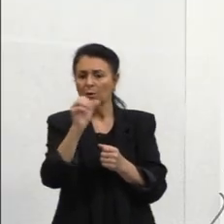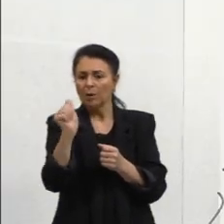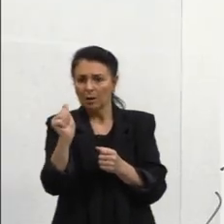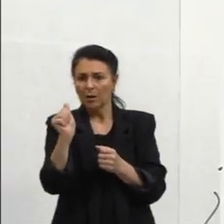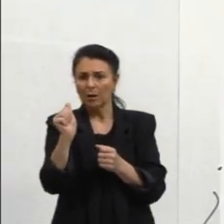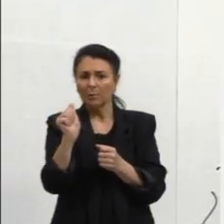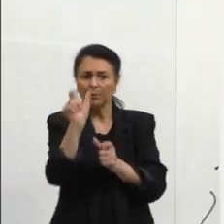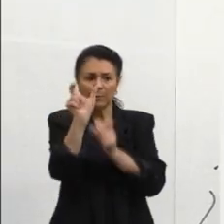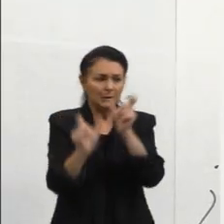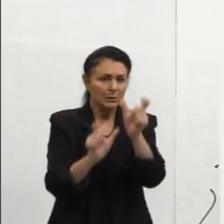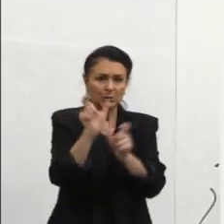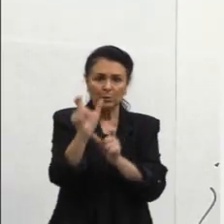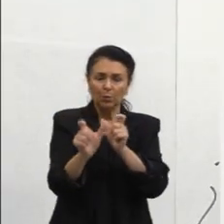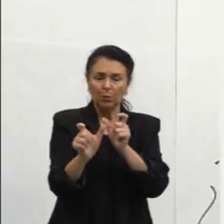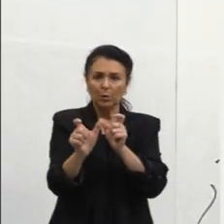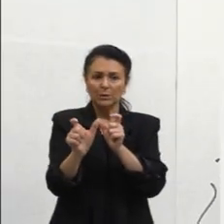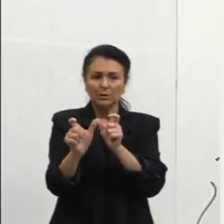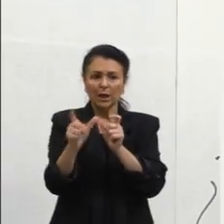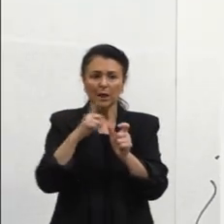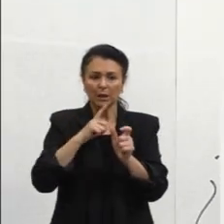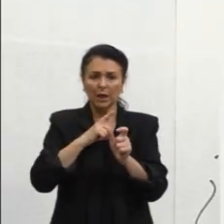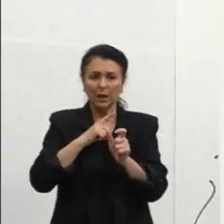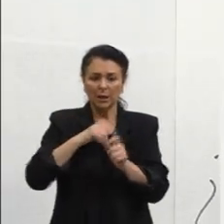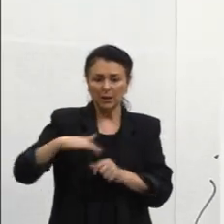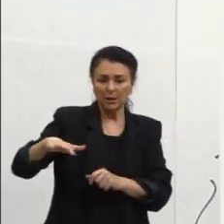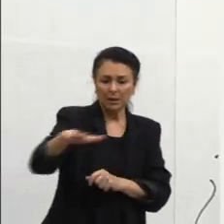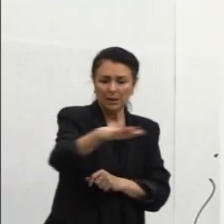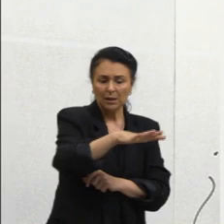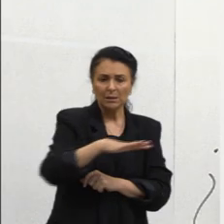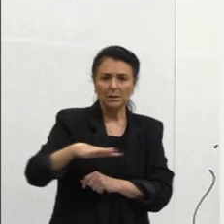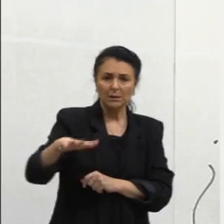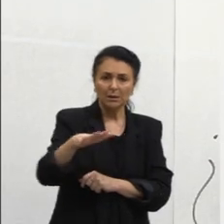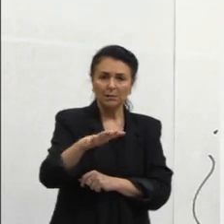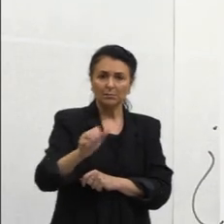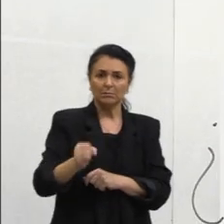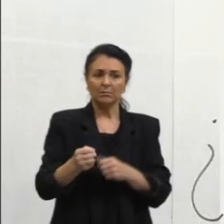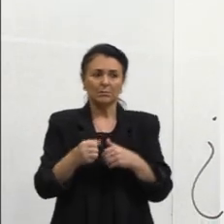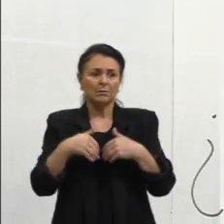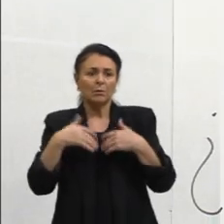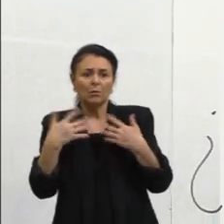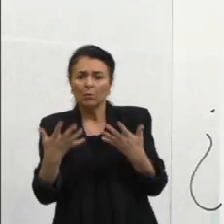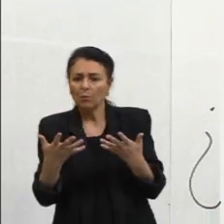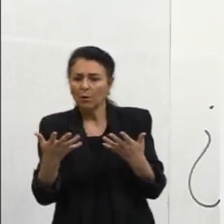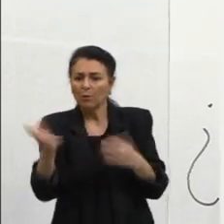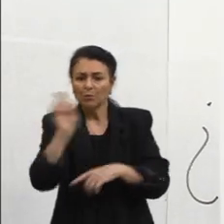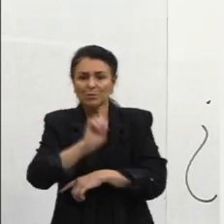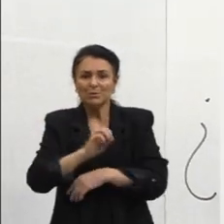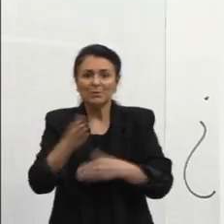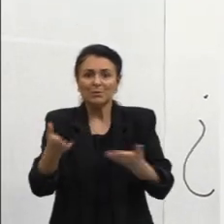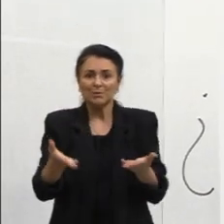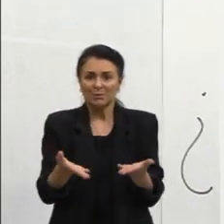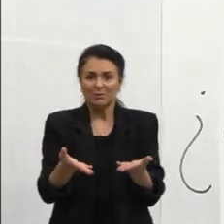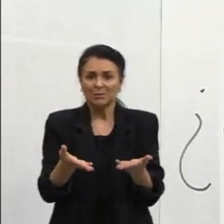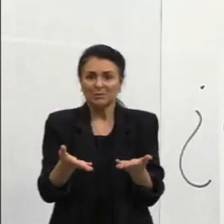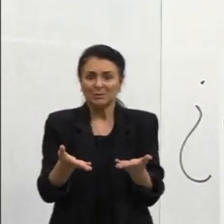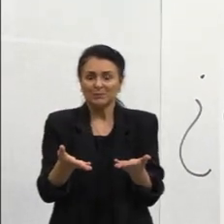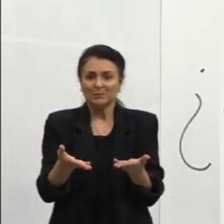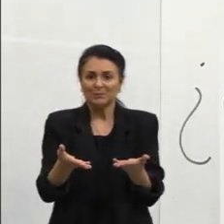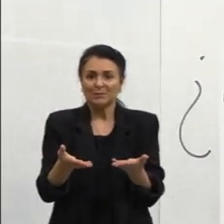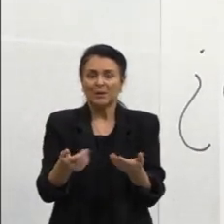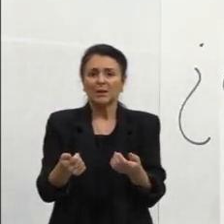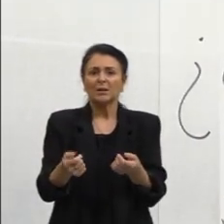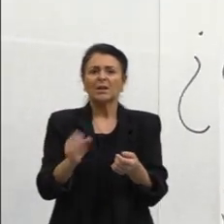Personas Se encontram neste espaço Qual é o dia de hoje Que